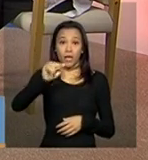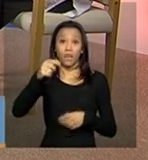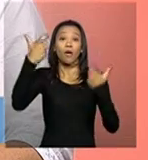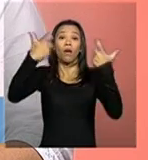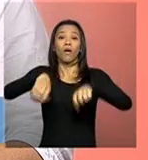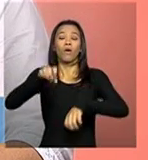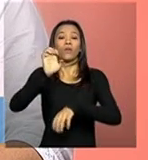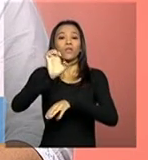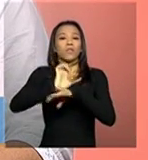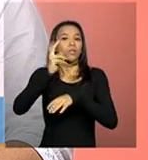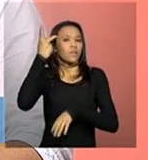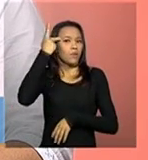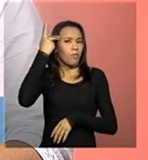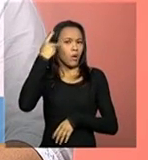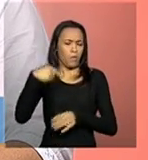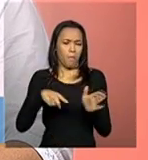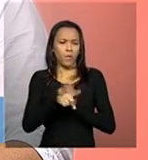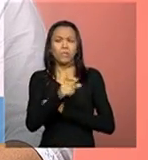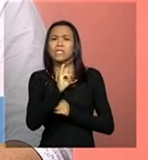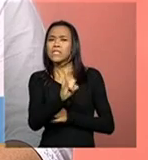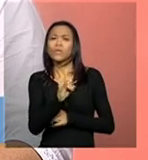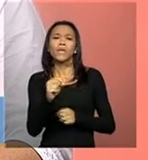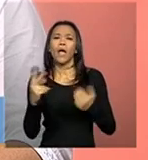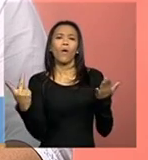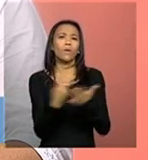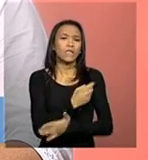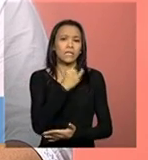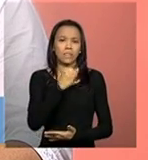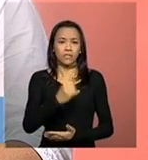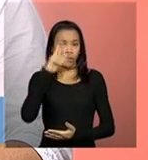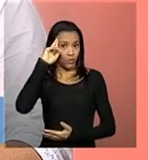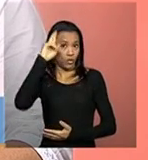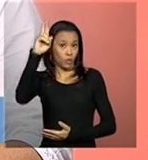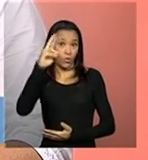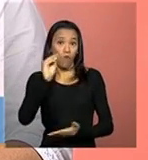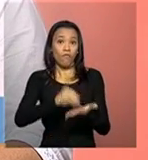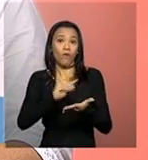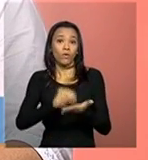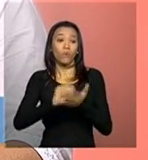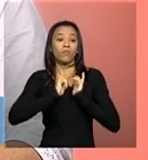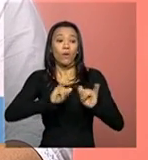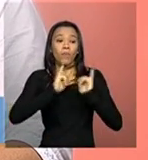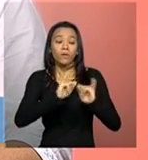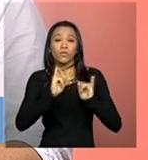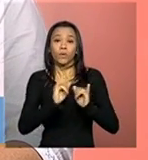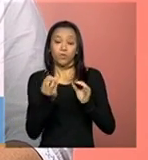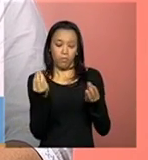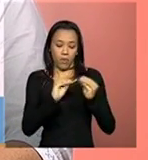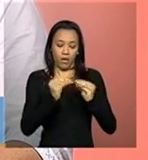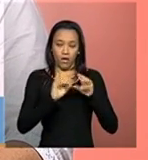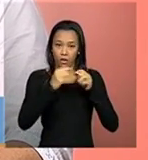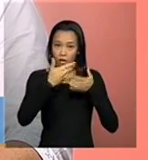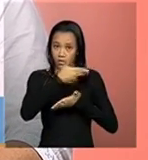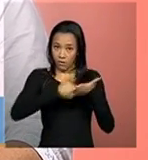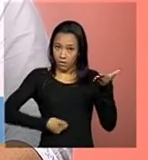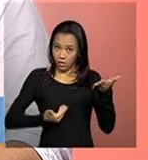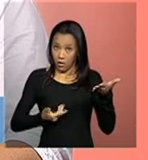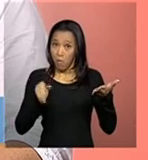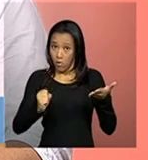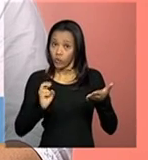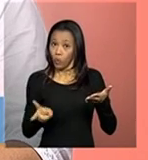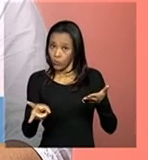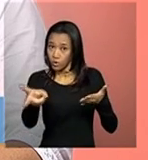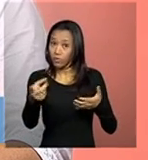acontece se o gestor deixar de preencher as informações de alguma entidade? Ele pode continuar a fazer convênio com a